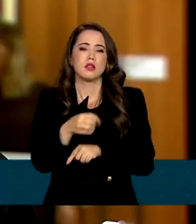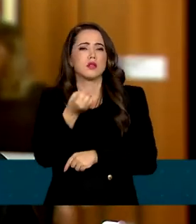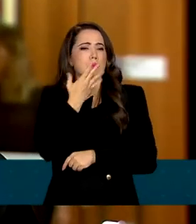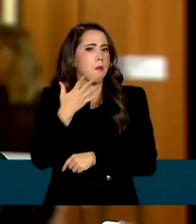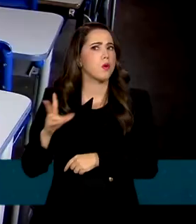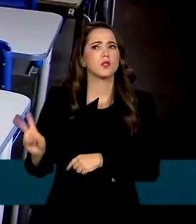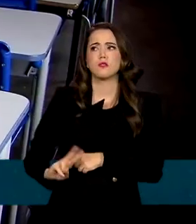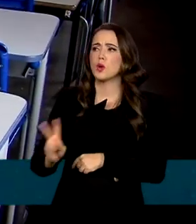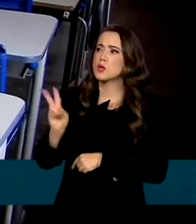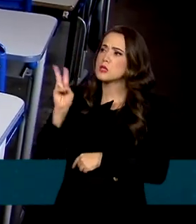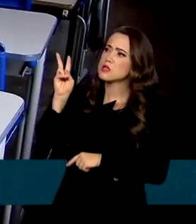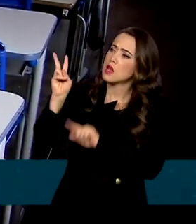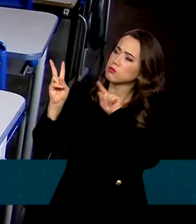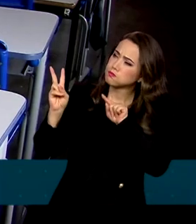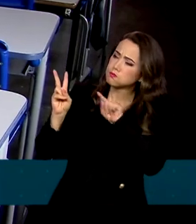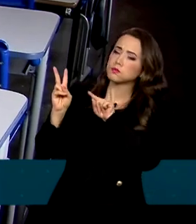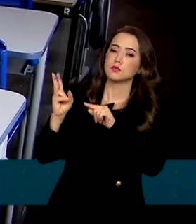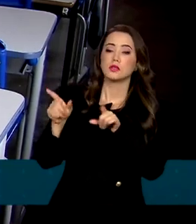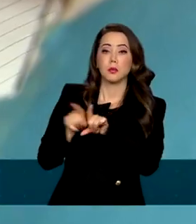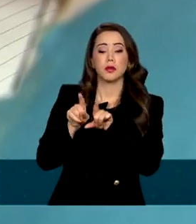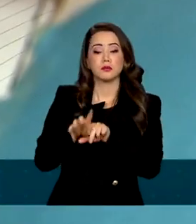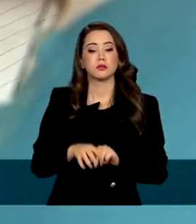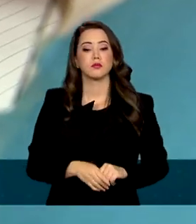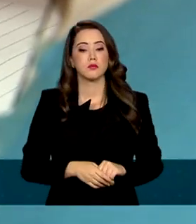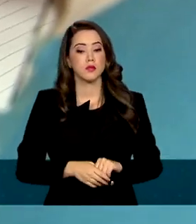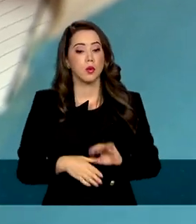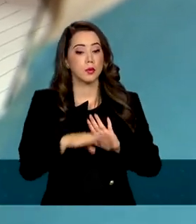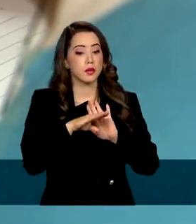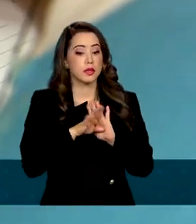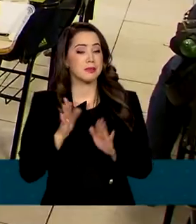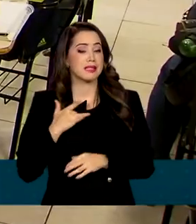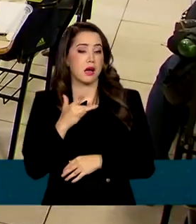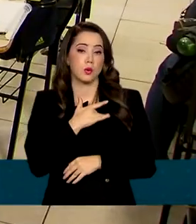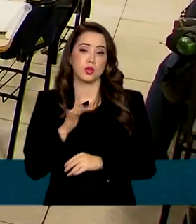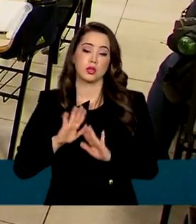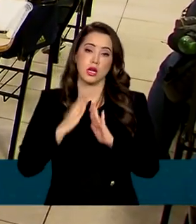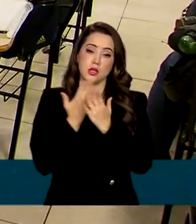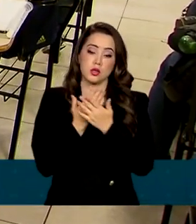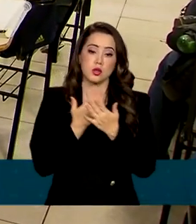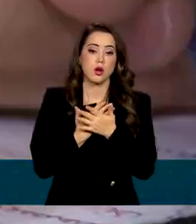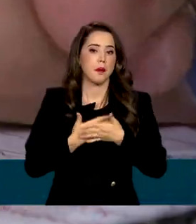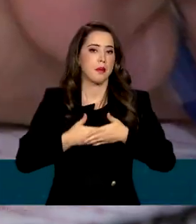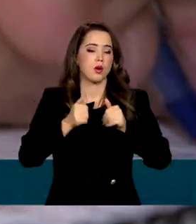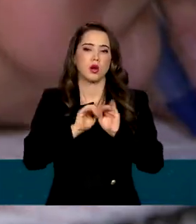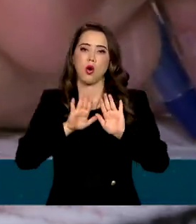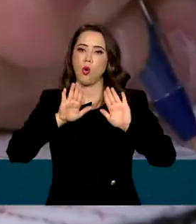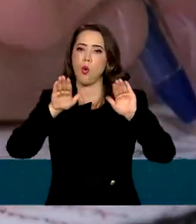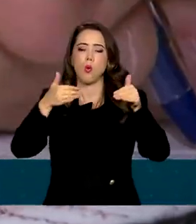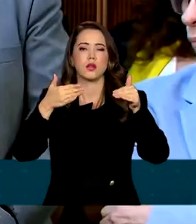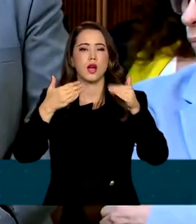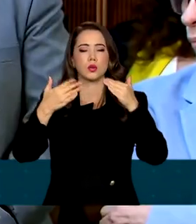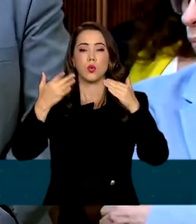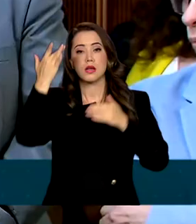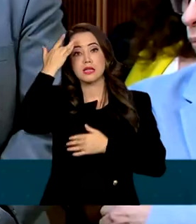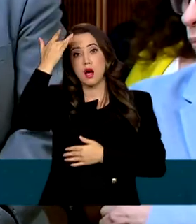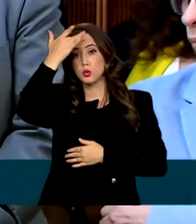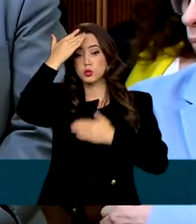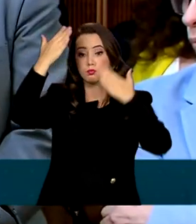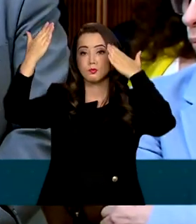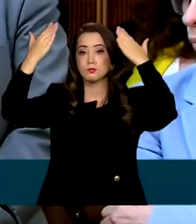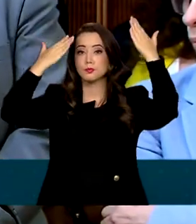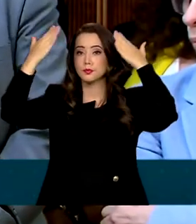bons valores. O programa Saúde na Escola deve ser reforçado e ter especial atenção na saúde mental. Nós queremos